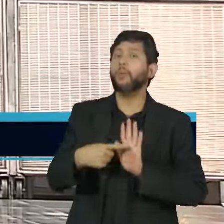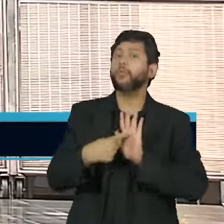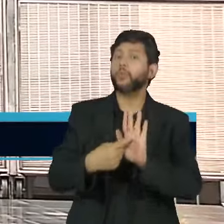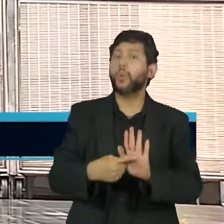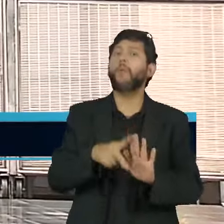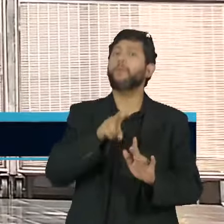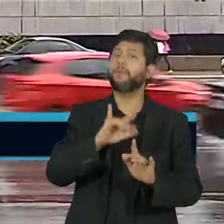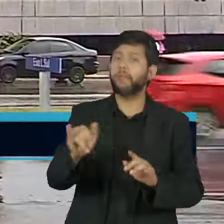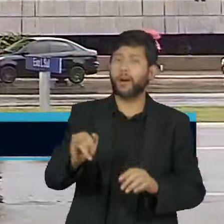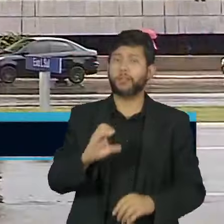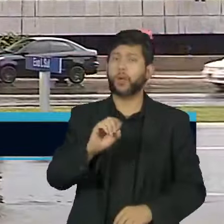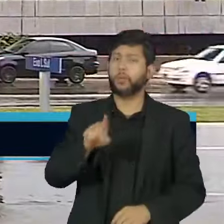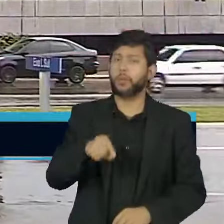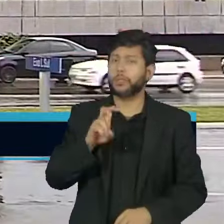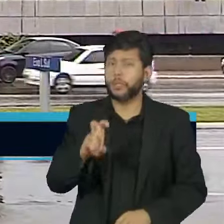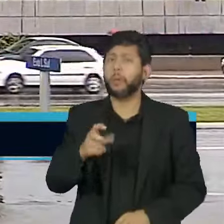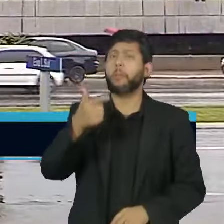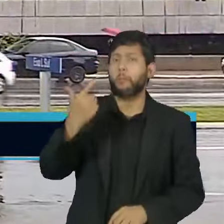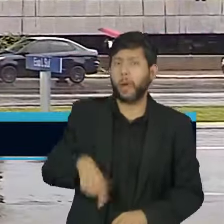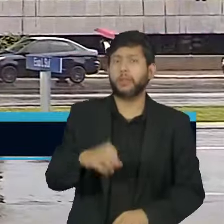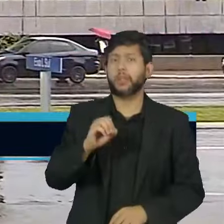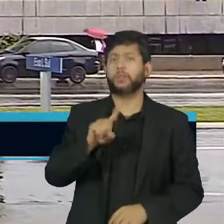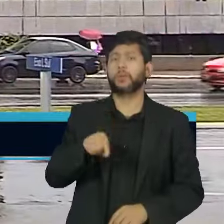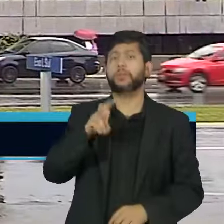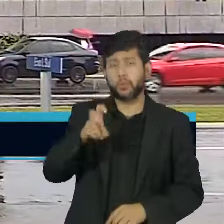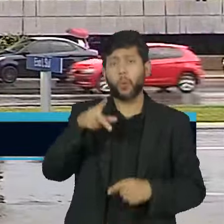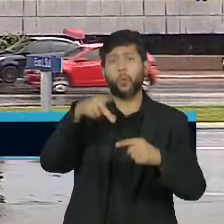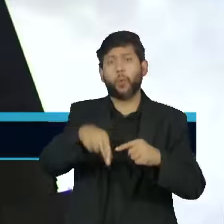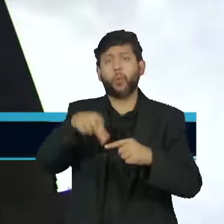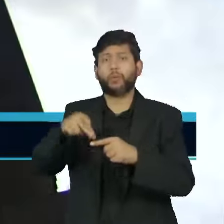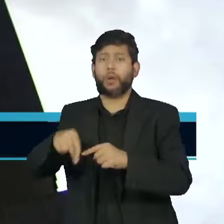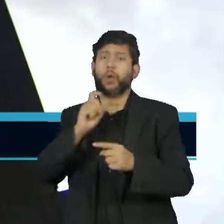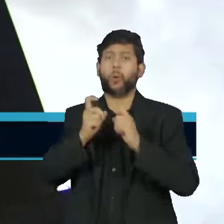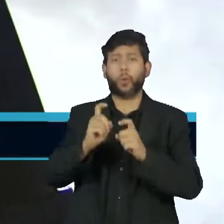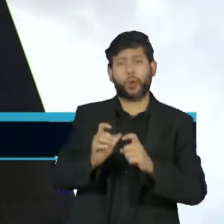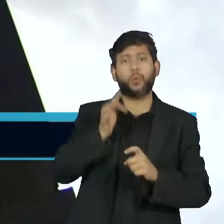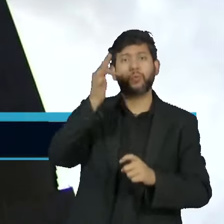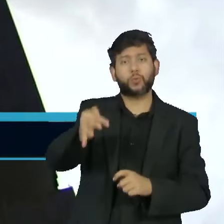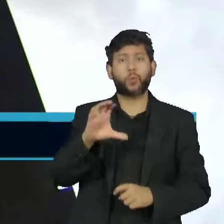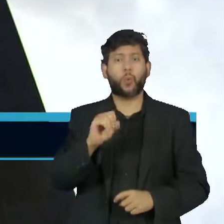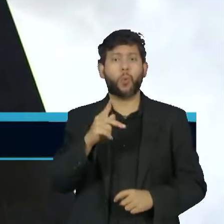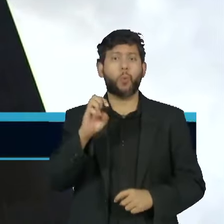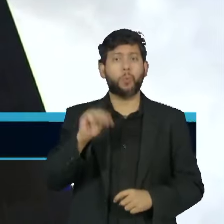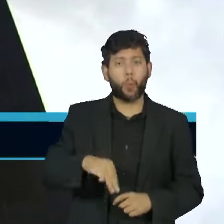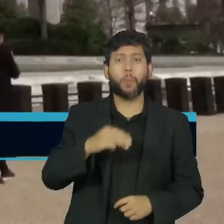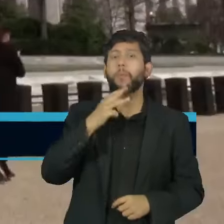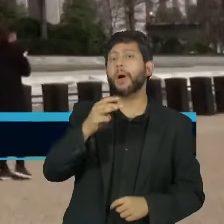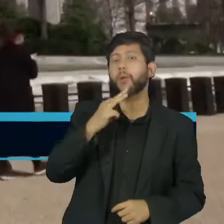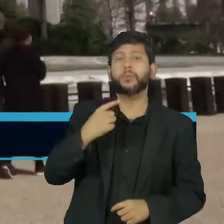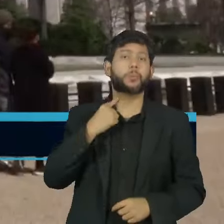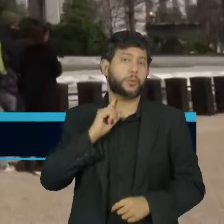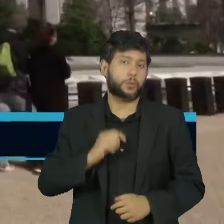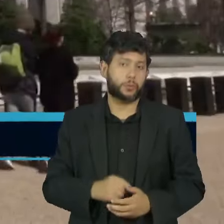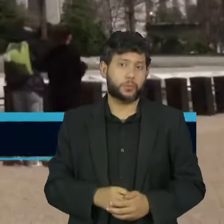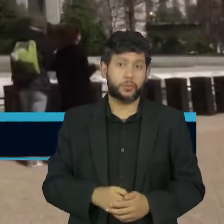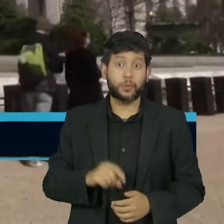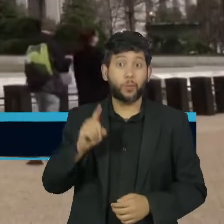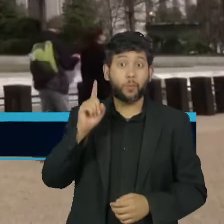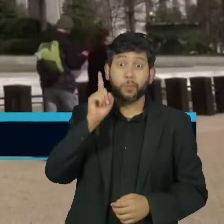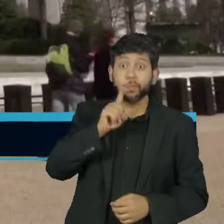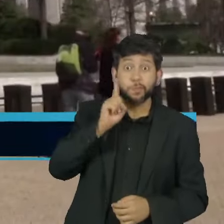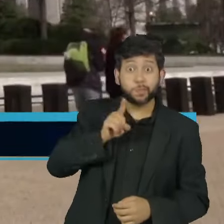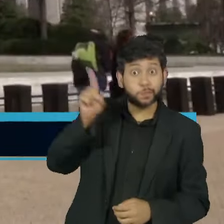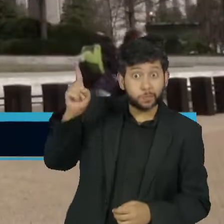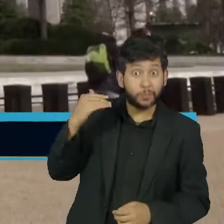cortes de meio ponto percentual nas duas próximas reuniões do COPOM em março e maio. Já nos Estados Unidos,